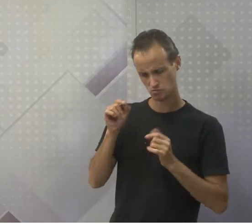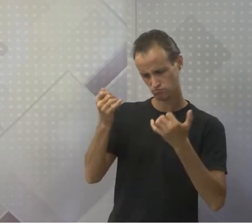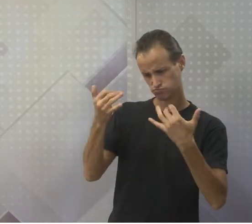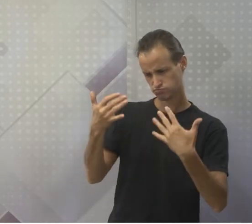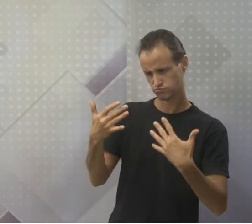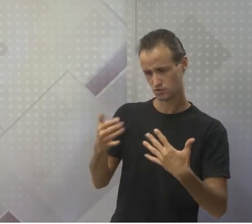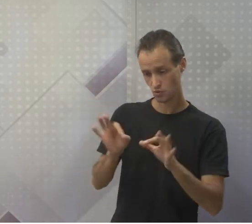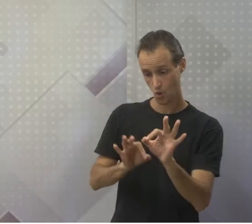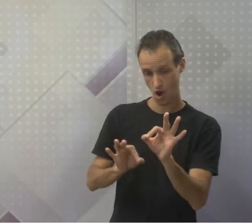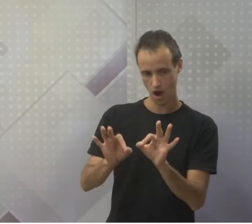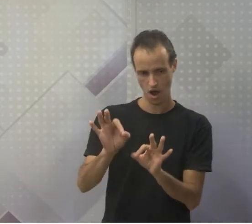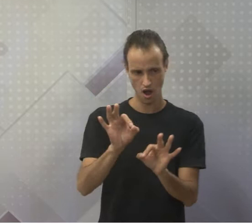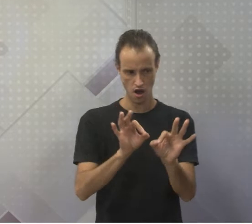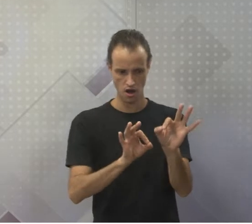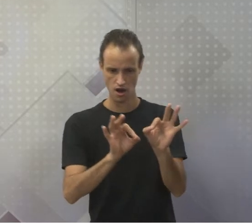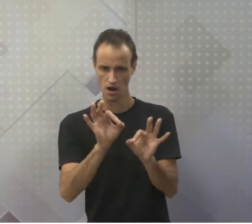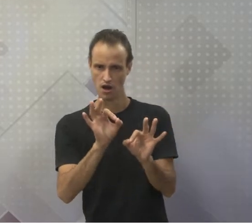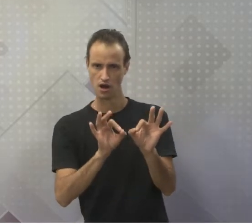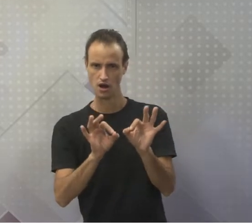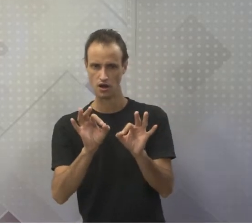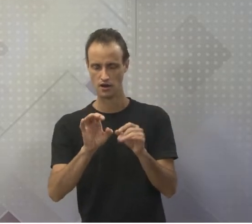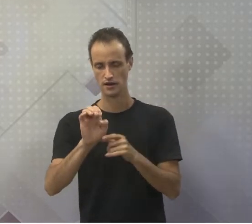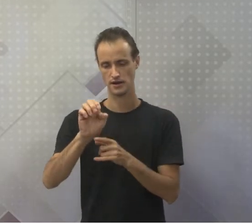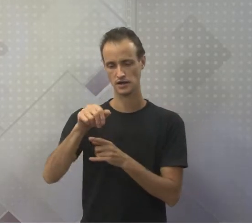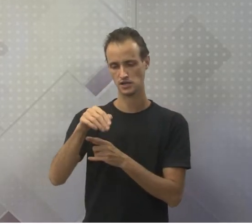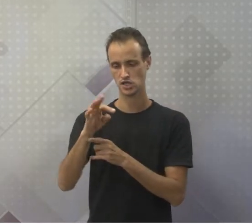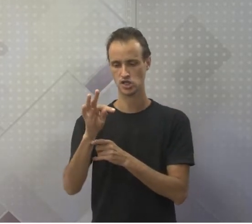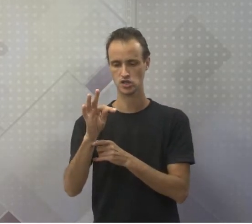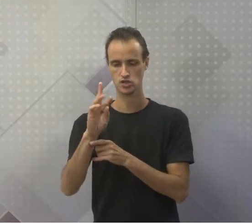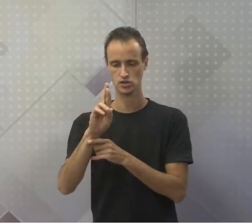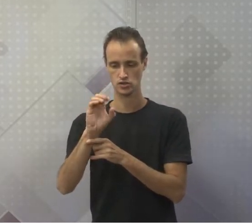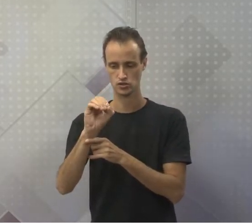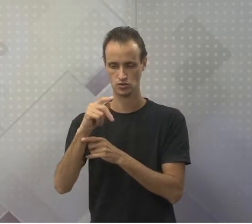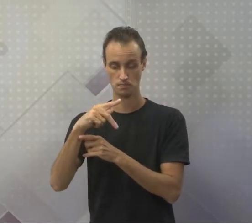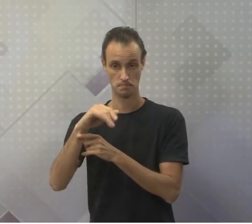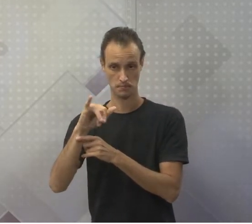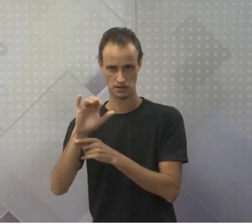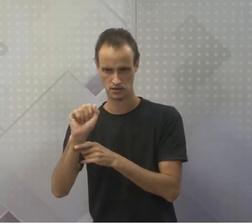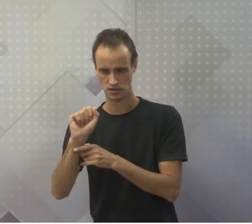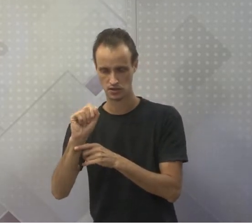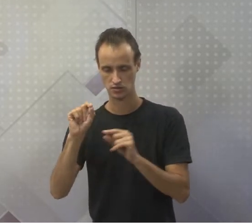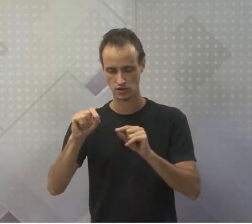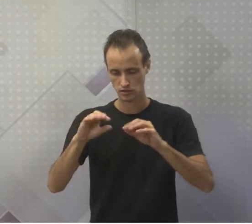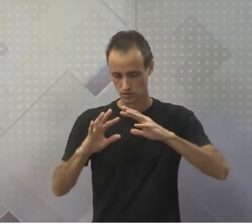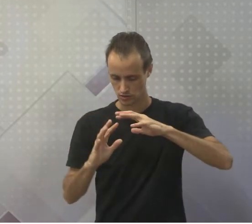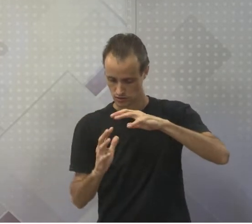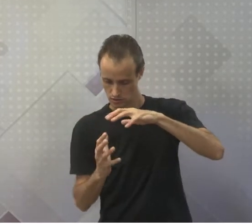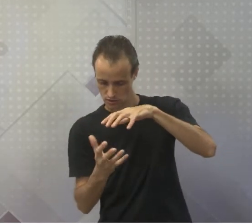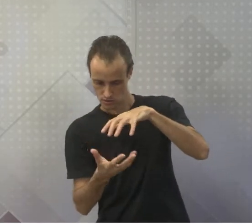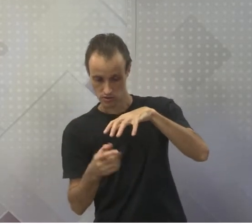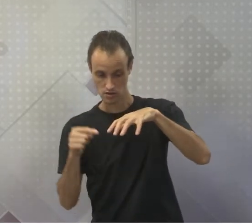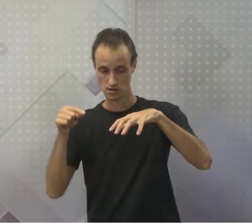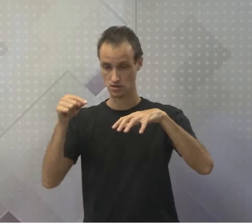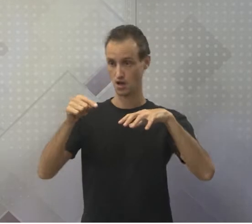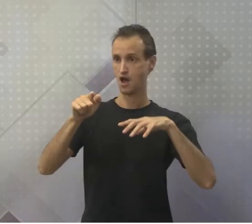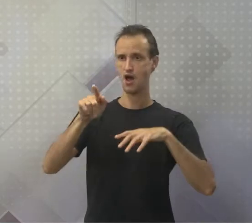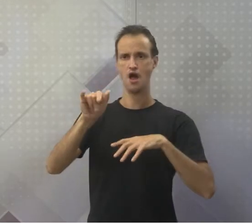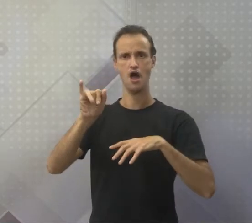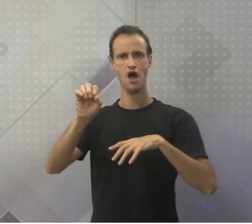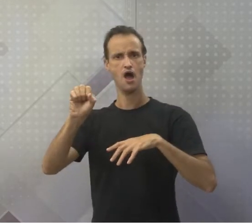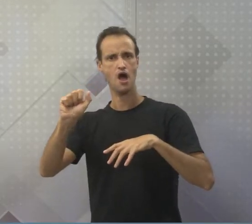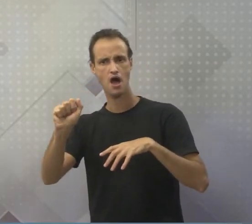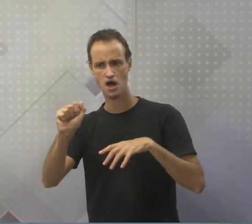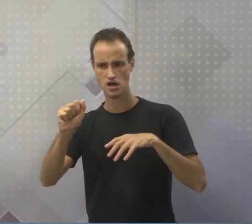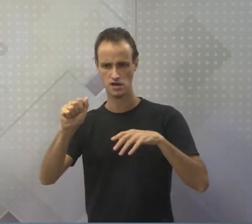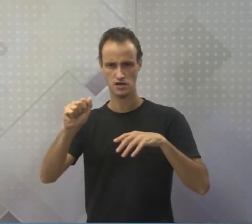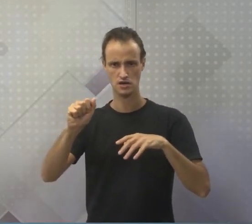organização, né? Que nós chamamos de entropia. Uma deusa era a terra, que os gregos chamam de Gaia, a de seios